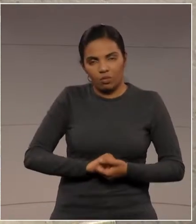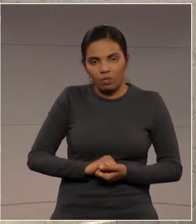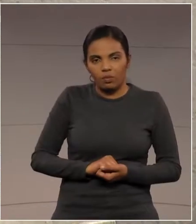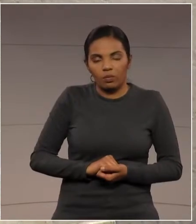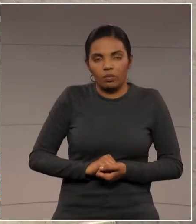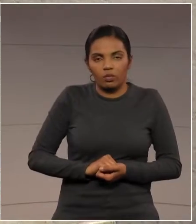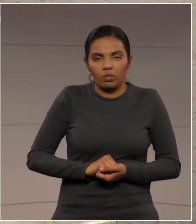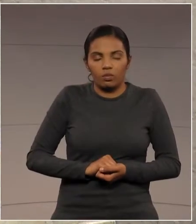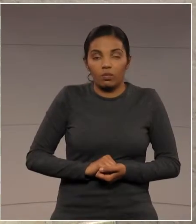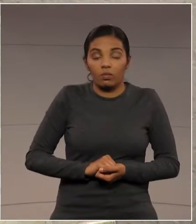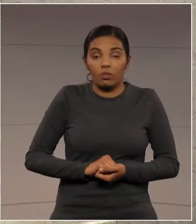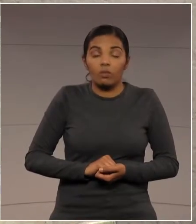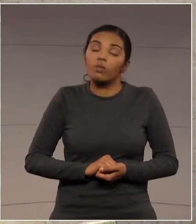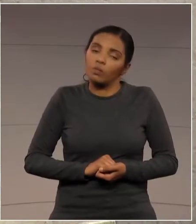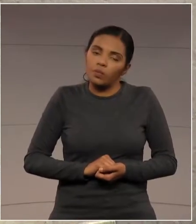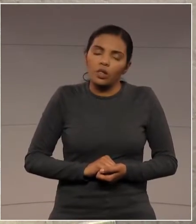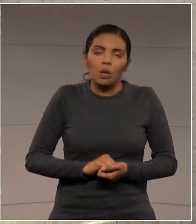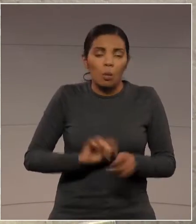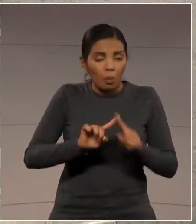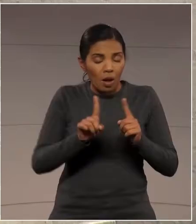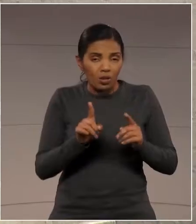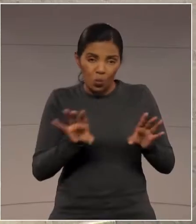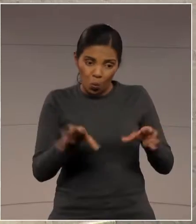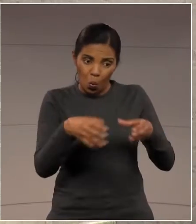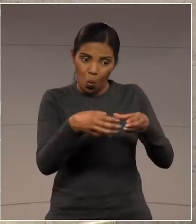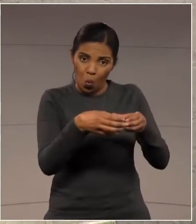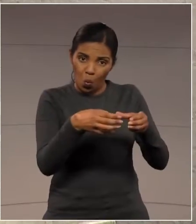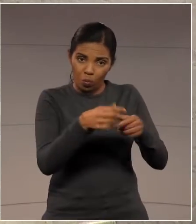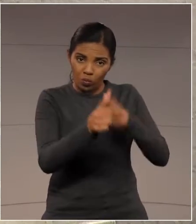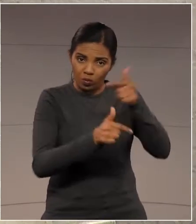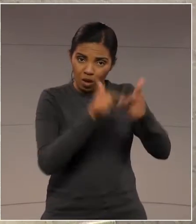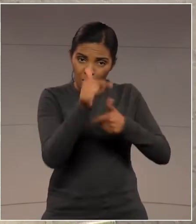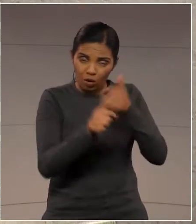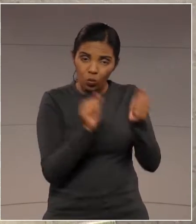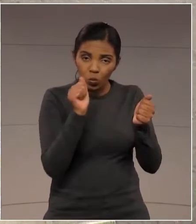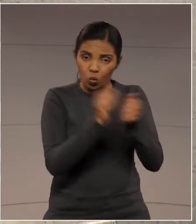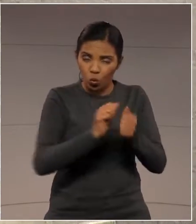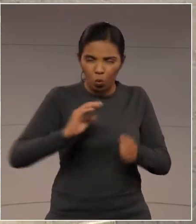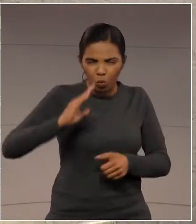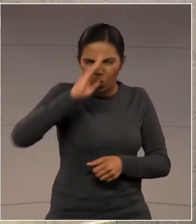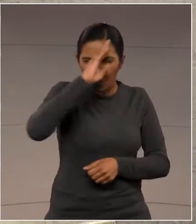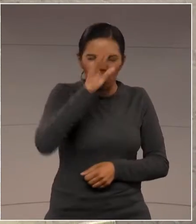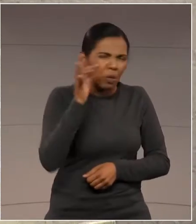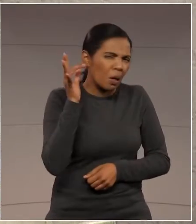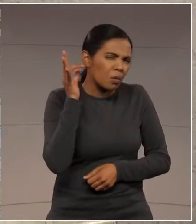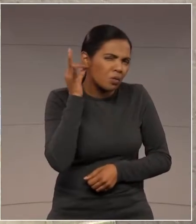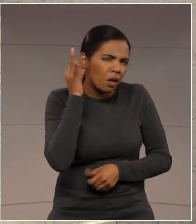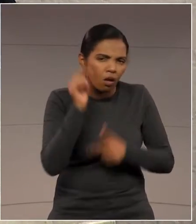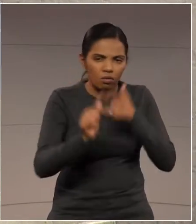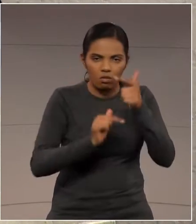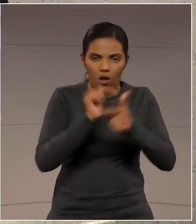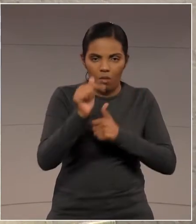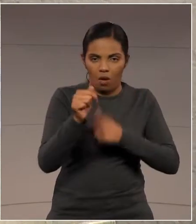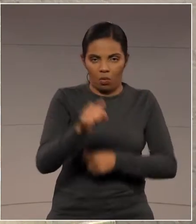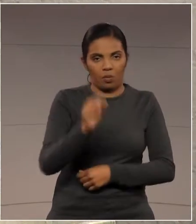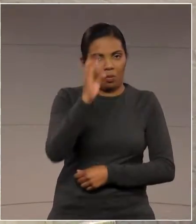e ele e sua equipe vem fazendo um excelente trabalho em nosso país.